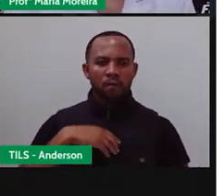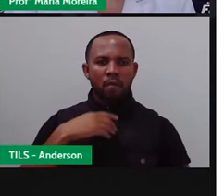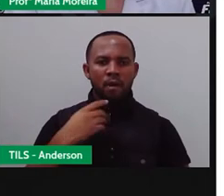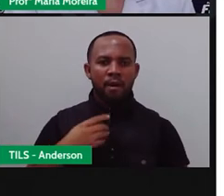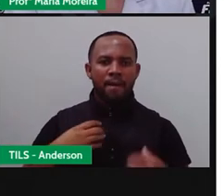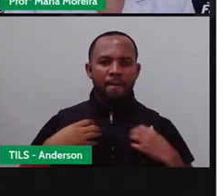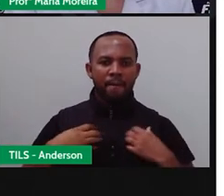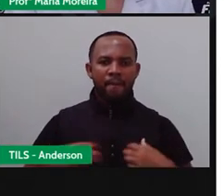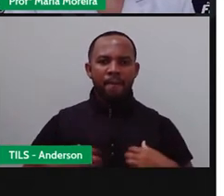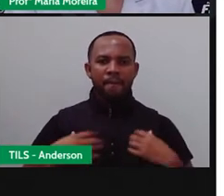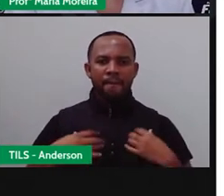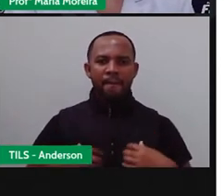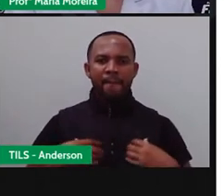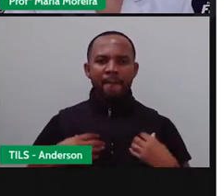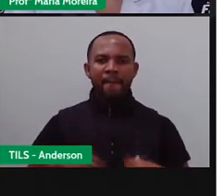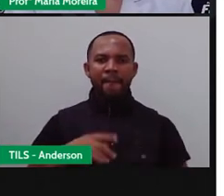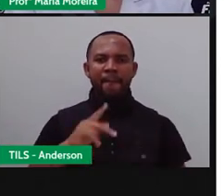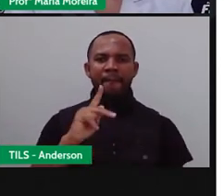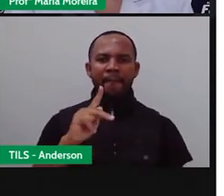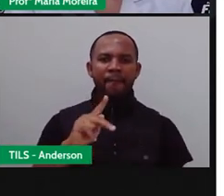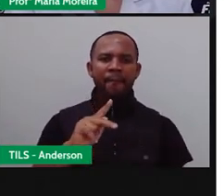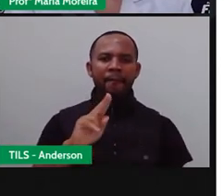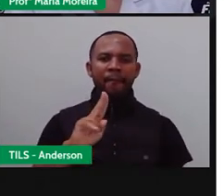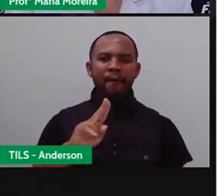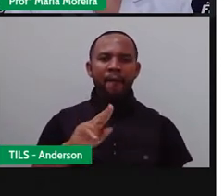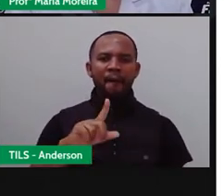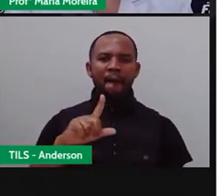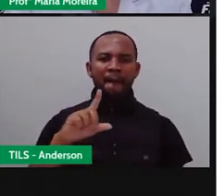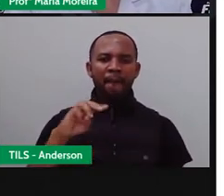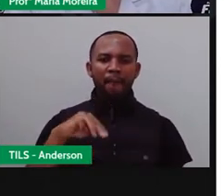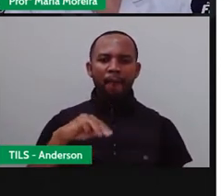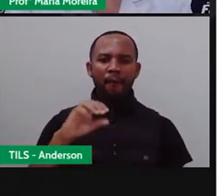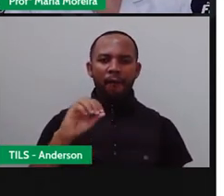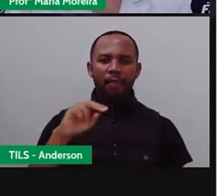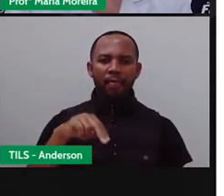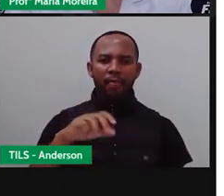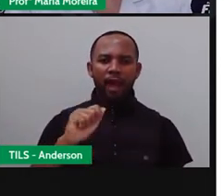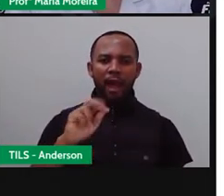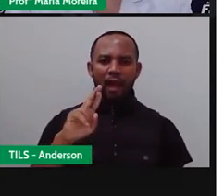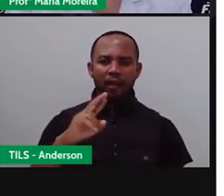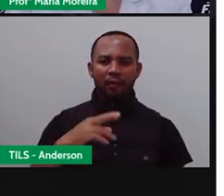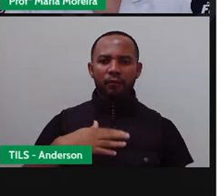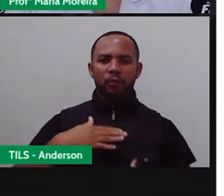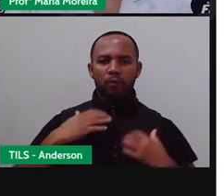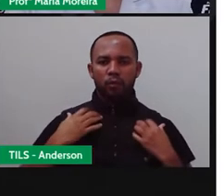pulmões. E aí temos aqui exemplos, né, de mamíferos.